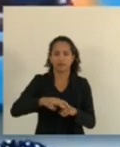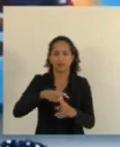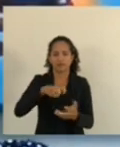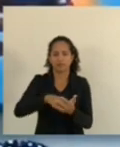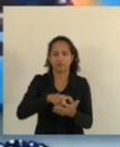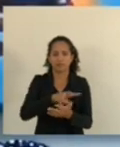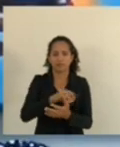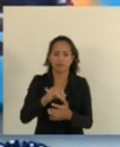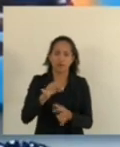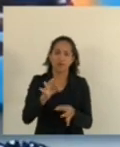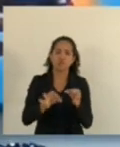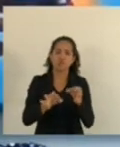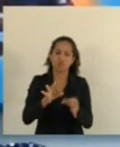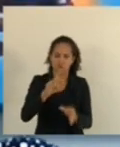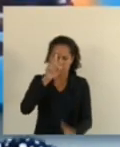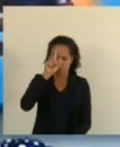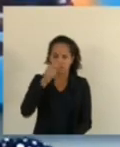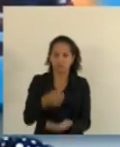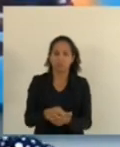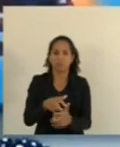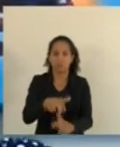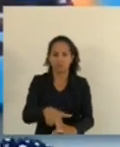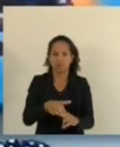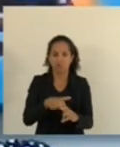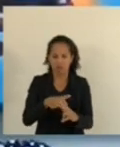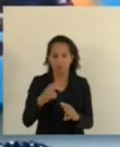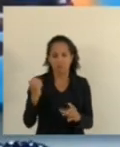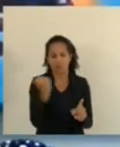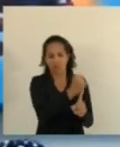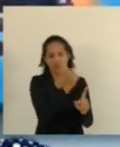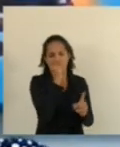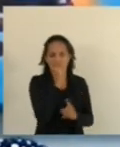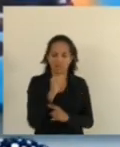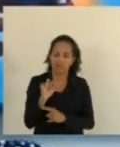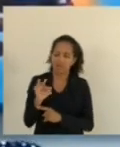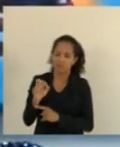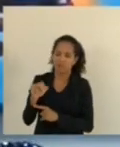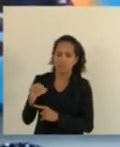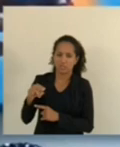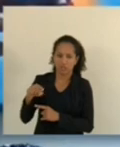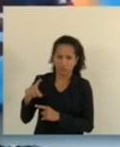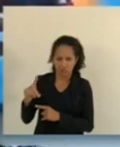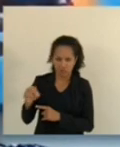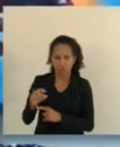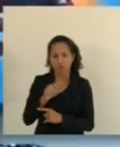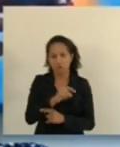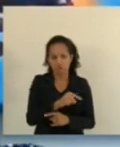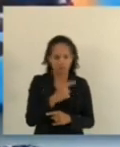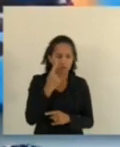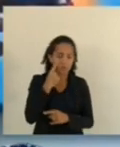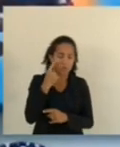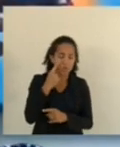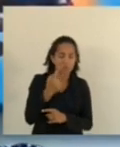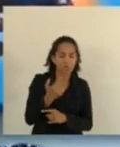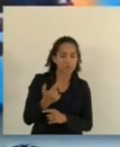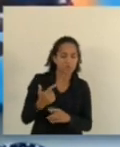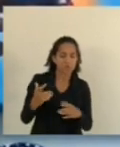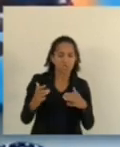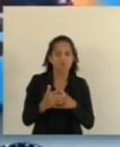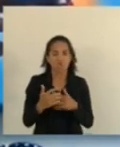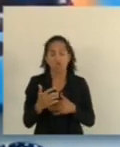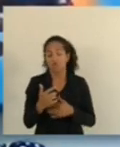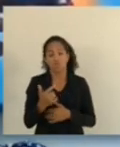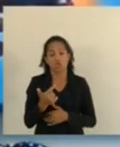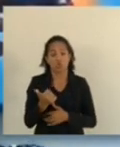no caso de feminicídio essa pena. O Código Penal estabelece uma pena de reclusão de 12 a 30 anos para o